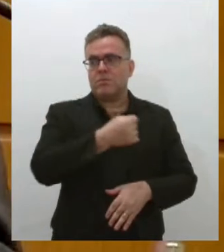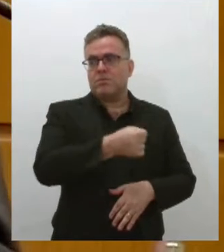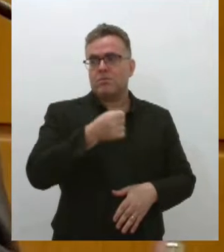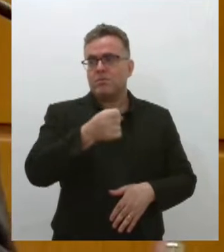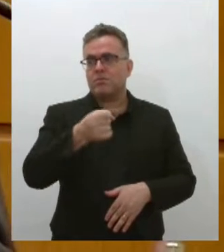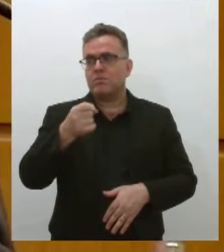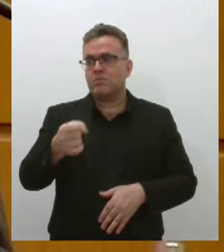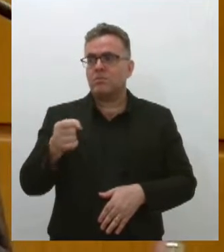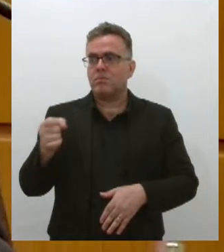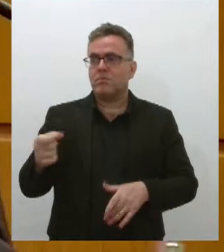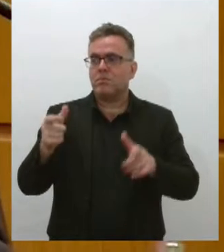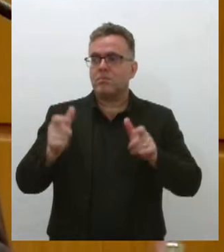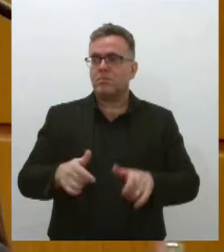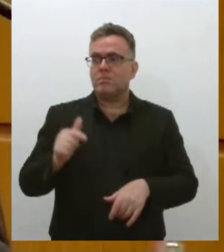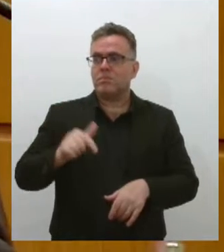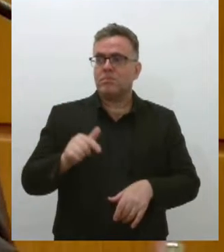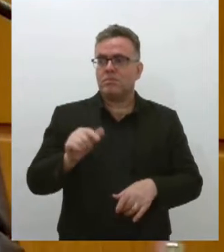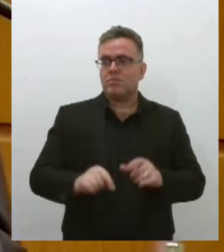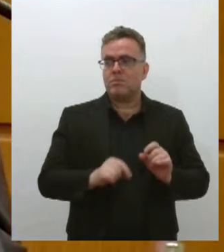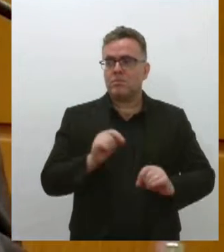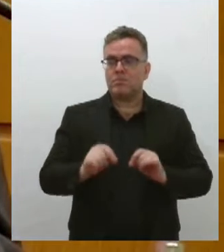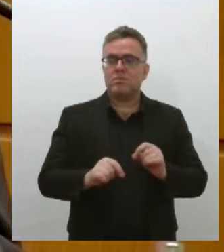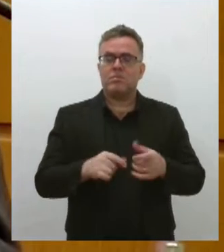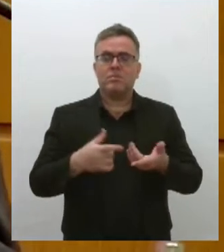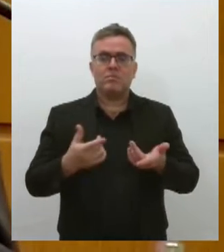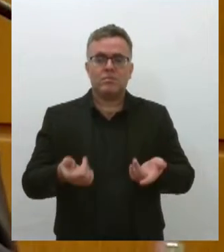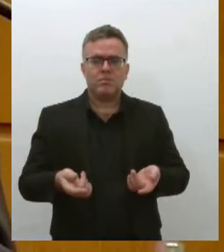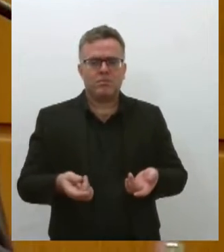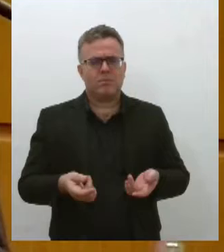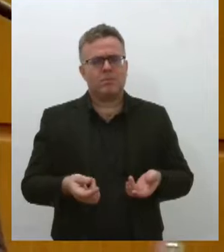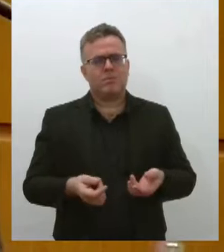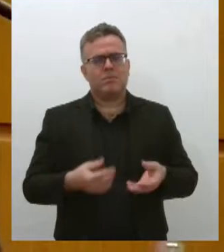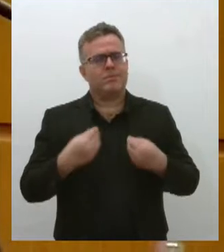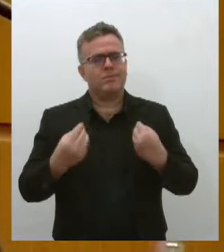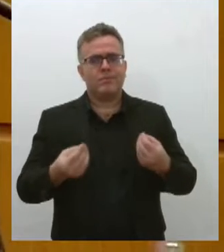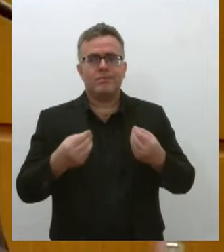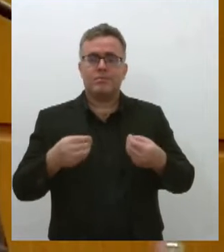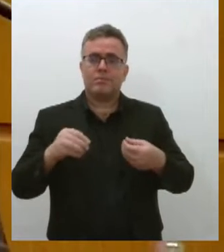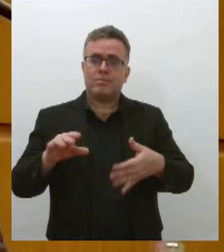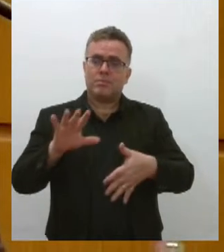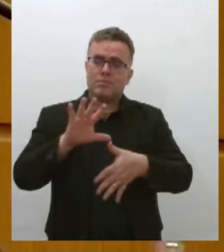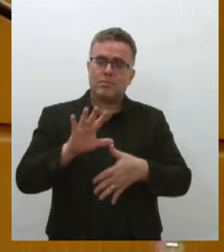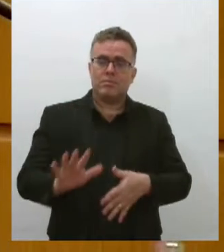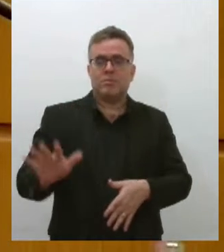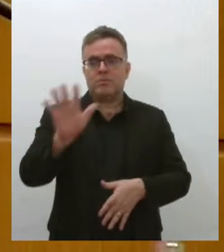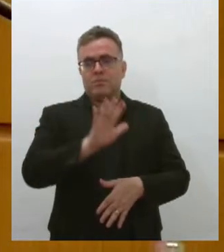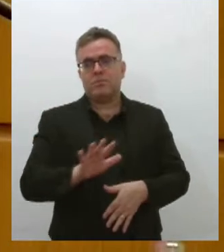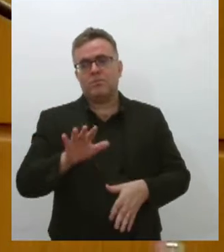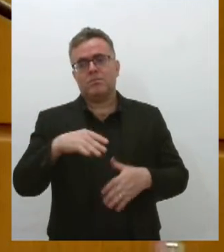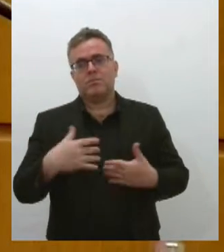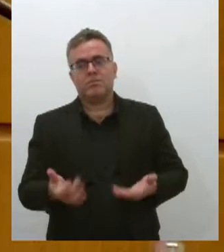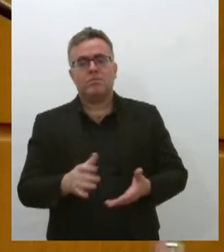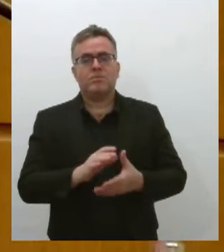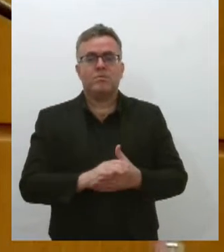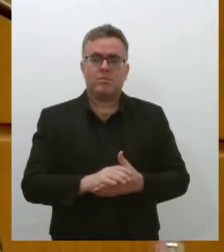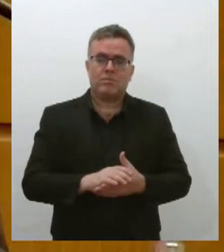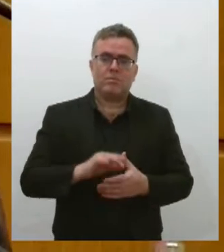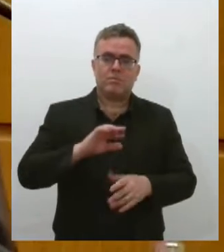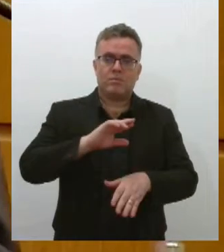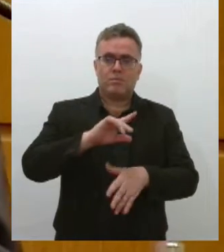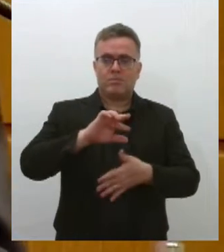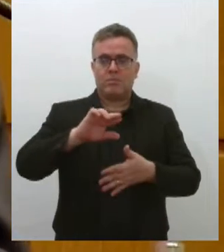continentes asiáticos, continente americano, africano, vários missionários que